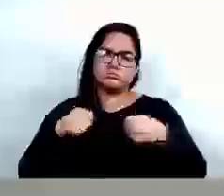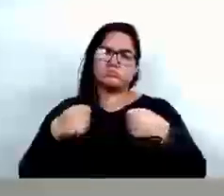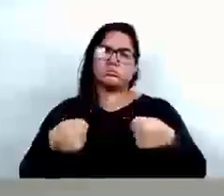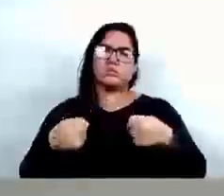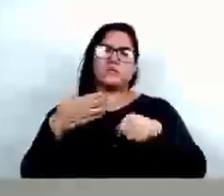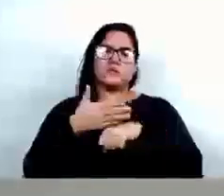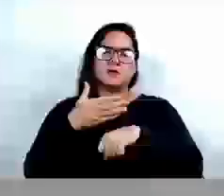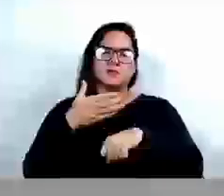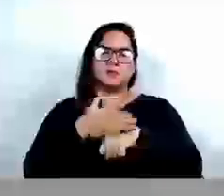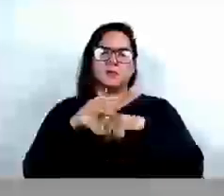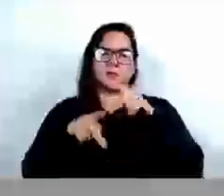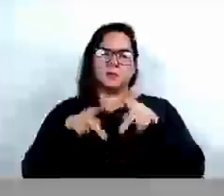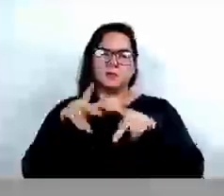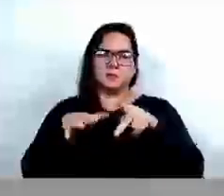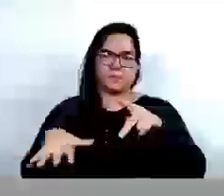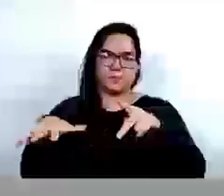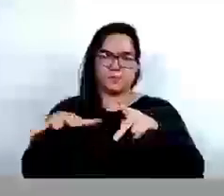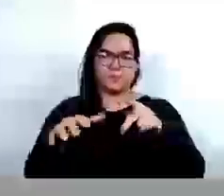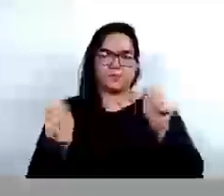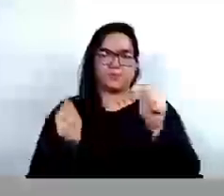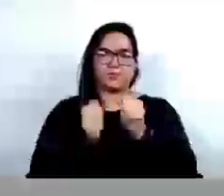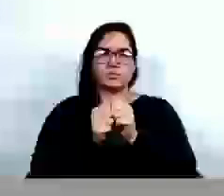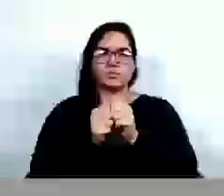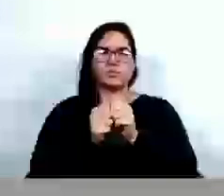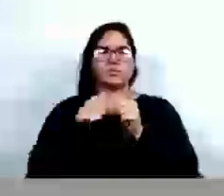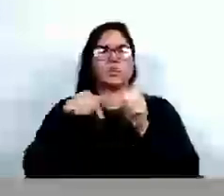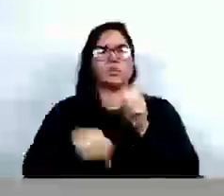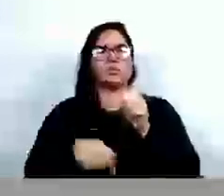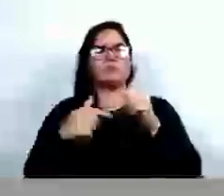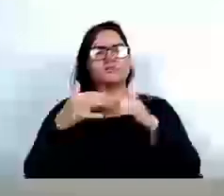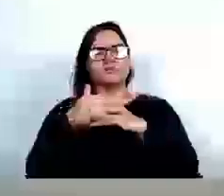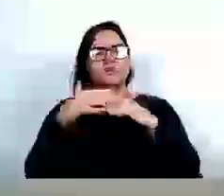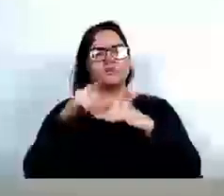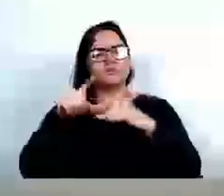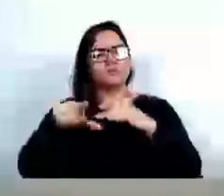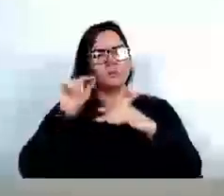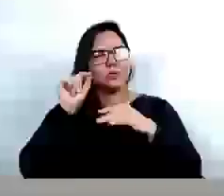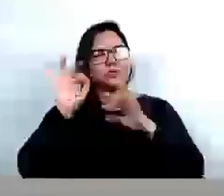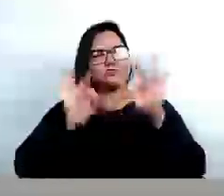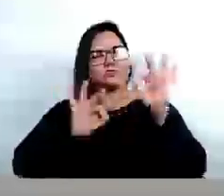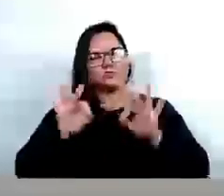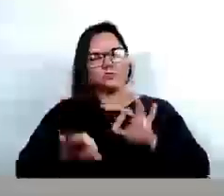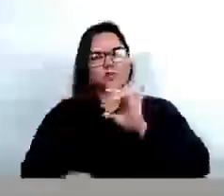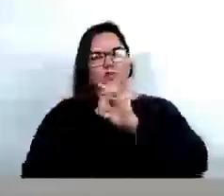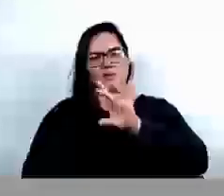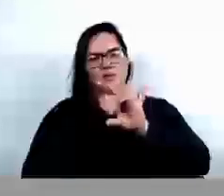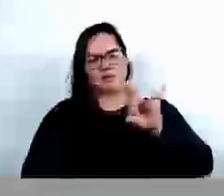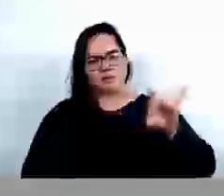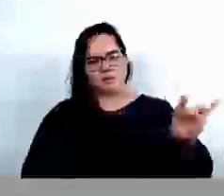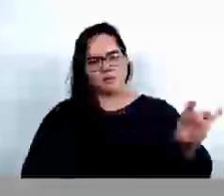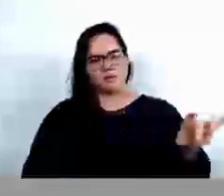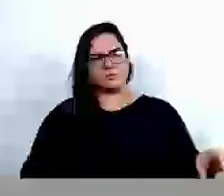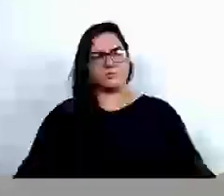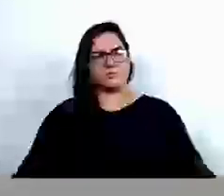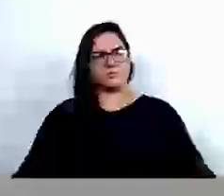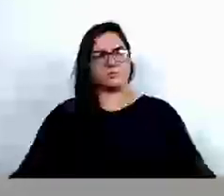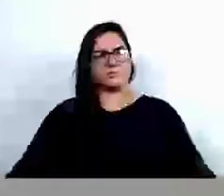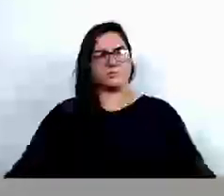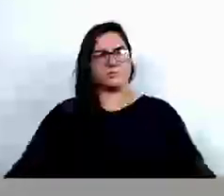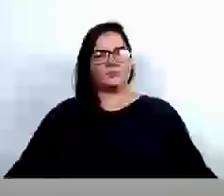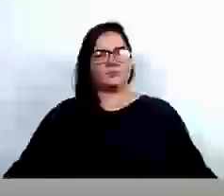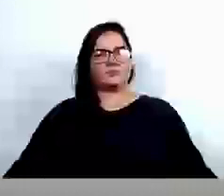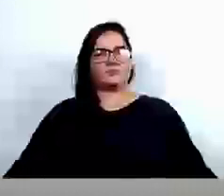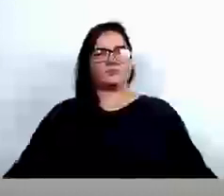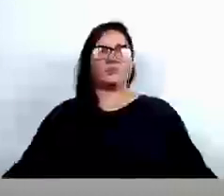população ao lado do município para as escolhas das demandas de cada localidade. Leve aí o meu